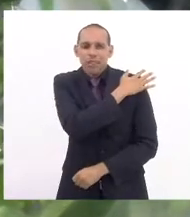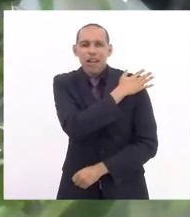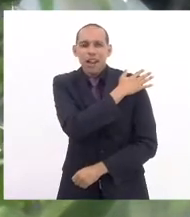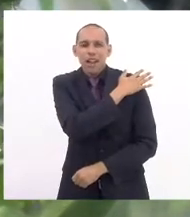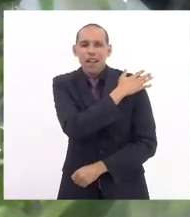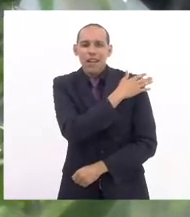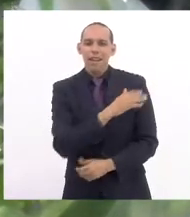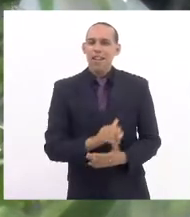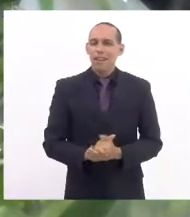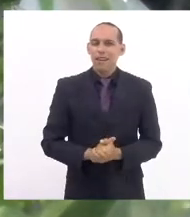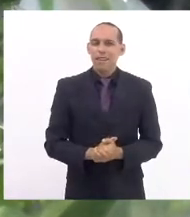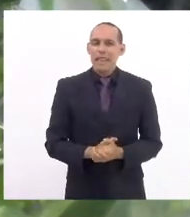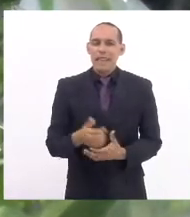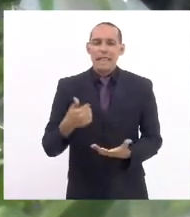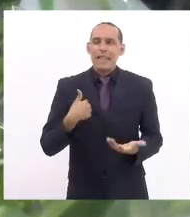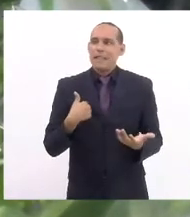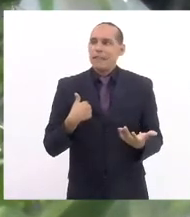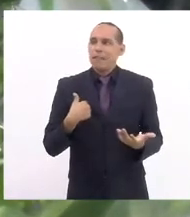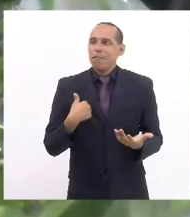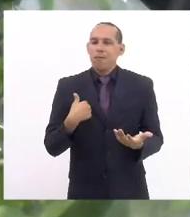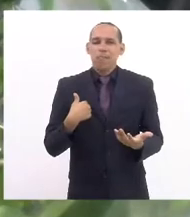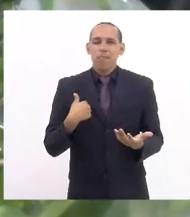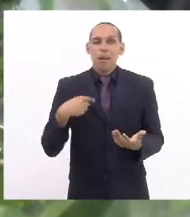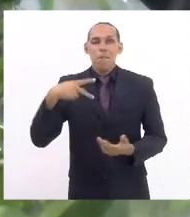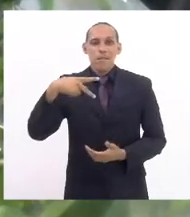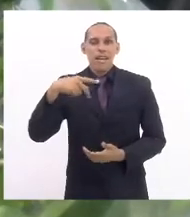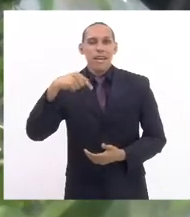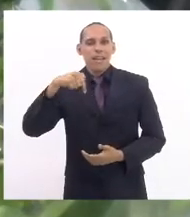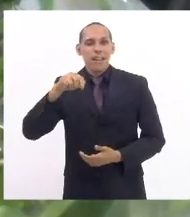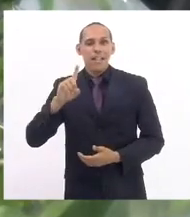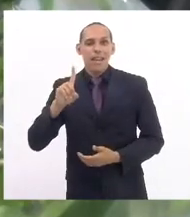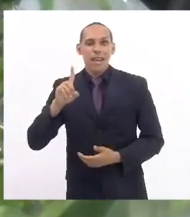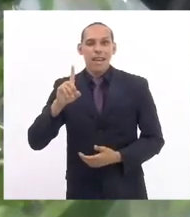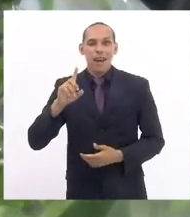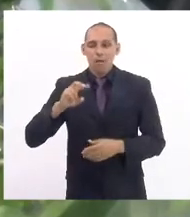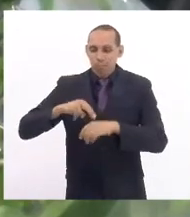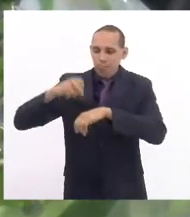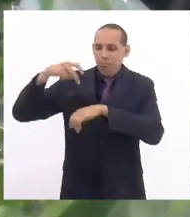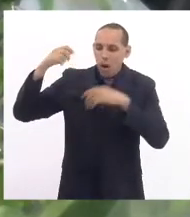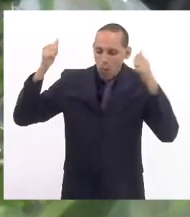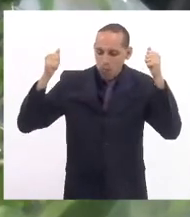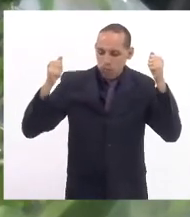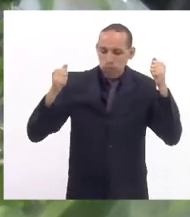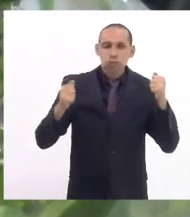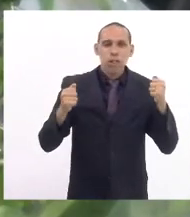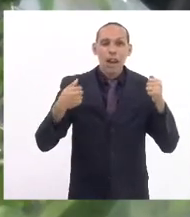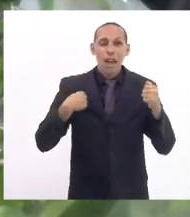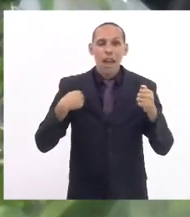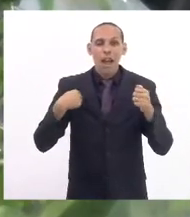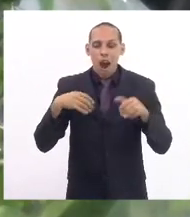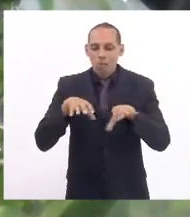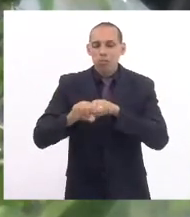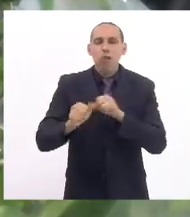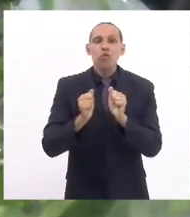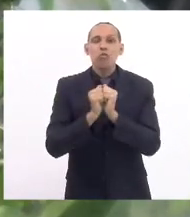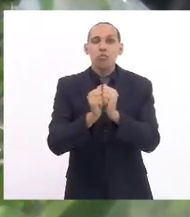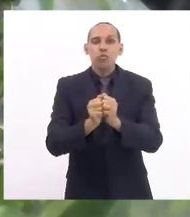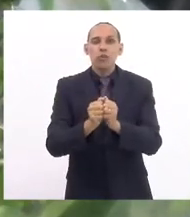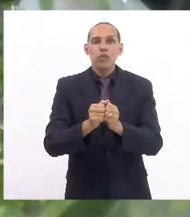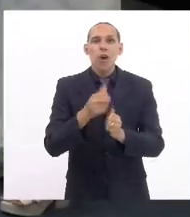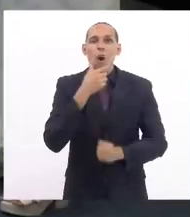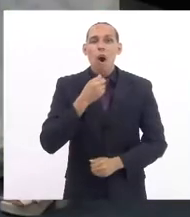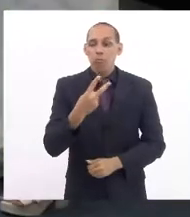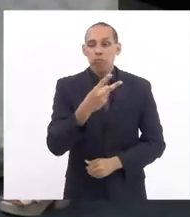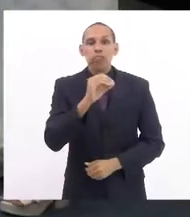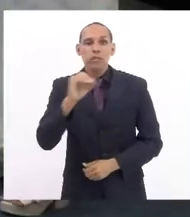Exército, quando eu fiz o paraquedismo, eu me formei com 200 homens, só tinha eu de mulher.